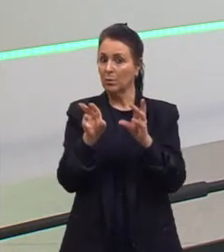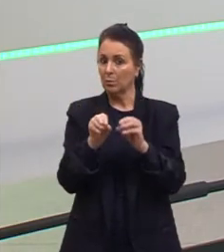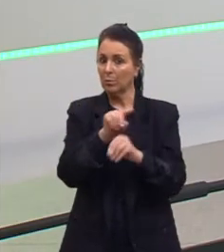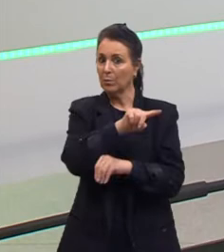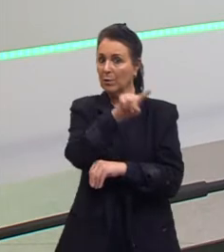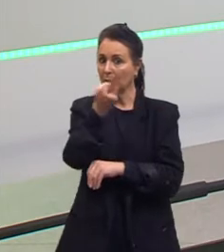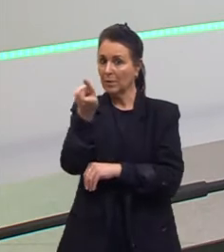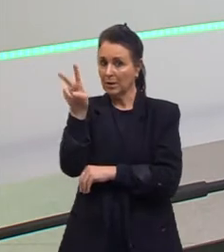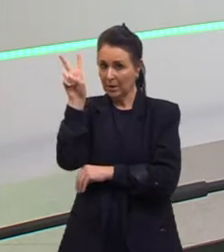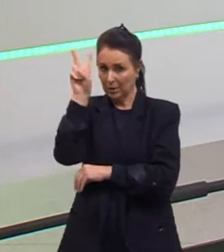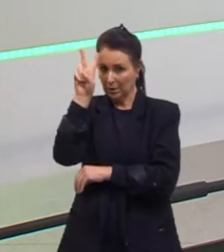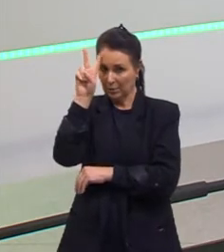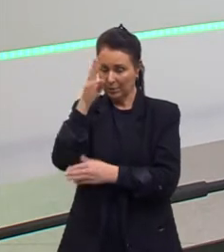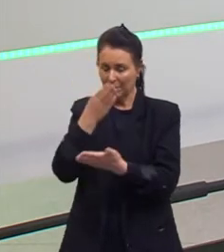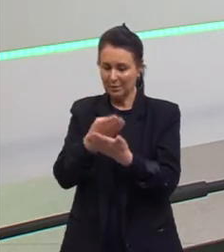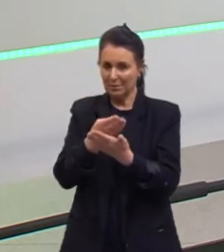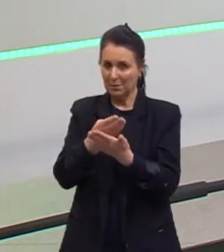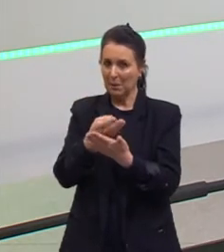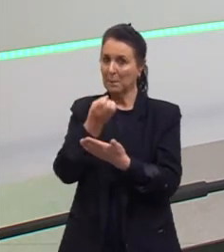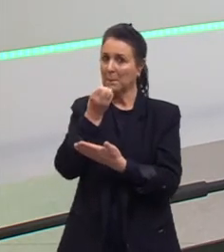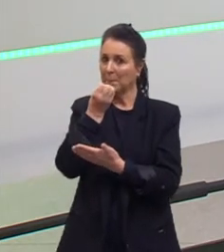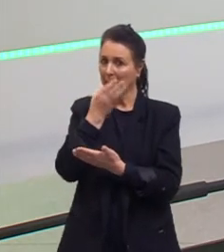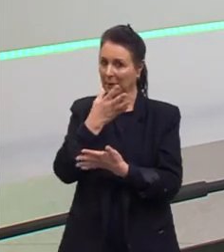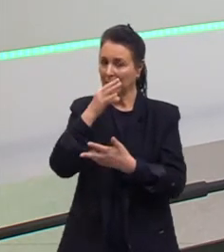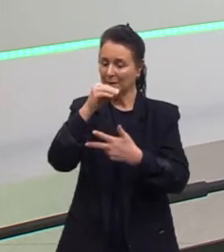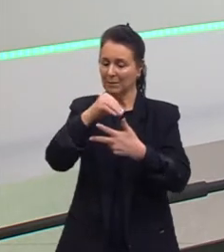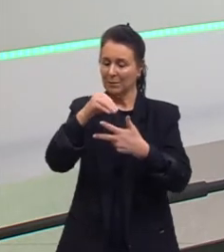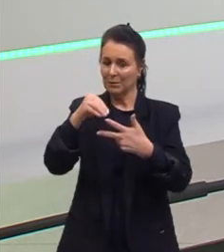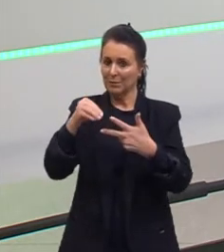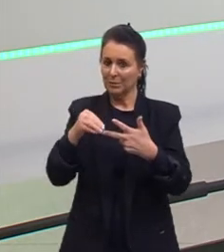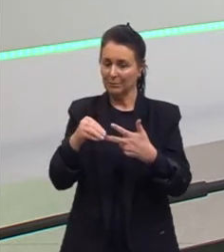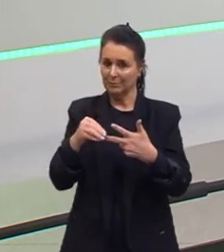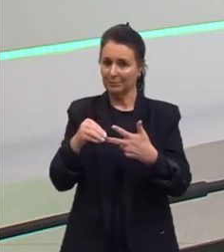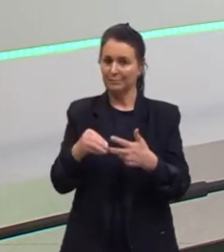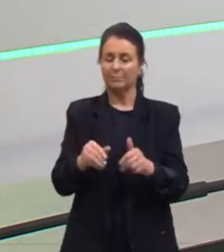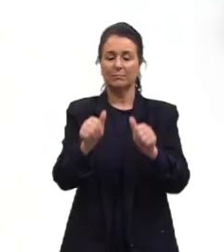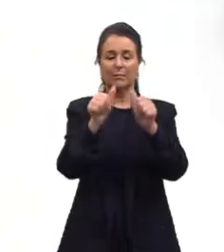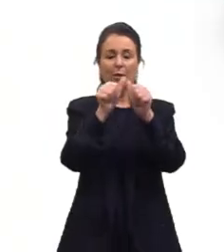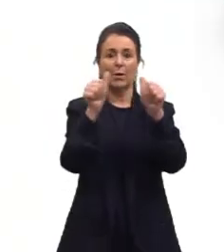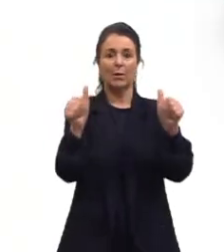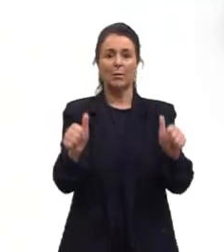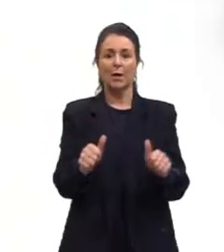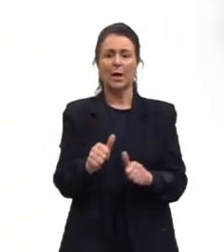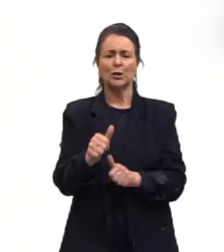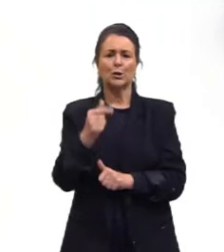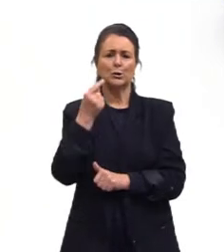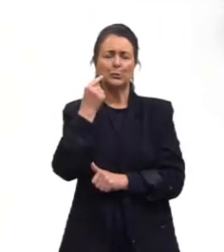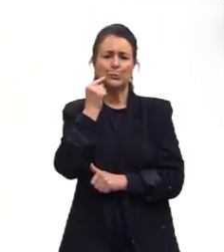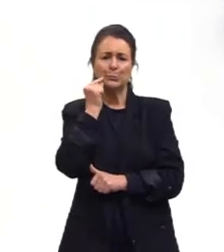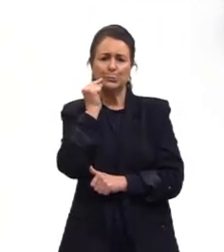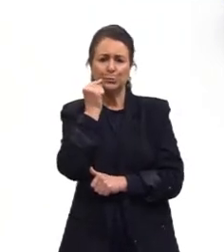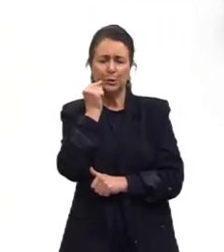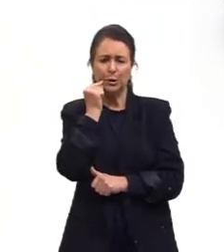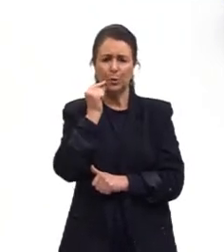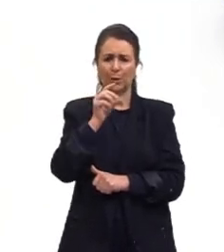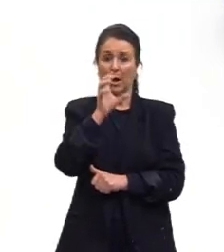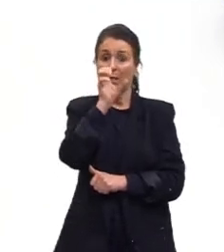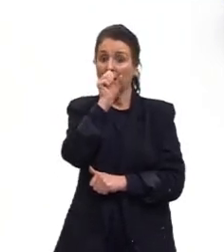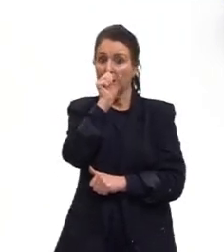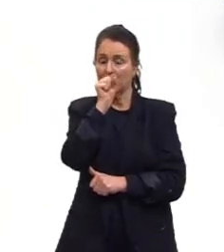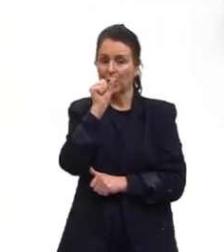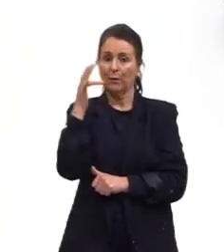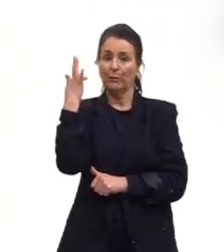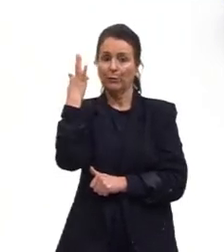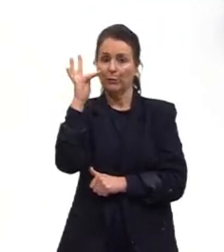bem, e estudar bem para o Enem. Bom, aqui eu trouxe uma imagem de um limão e uma laranja. Mas o que o